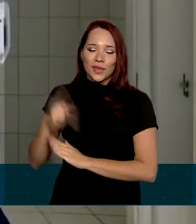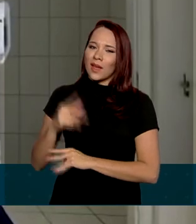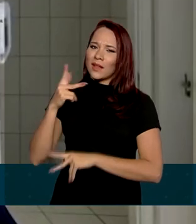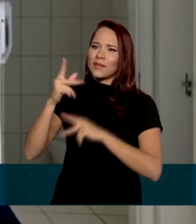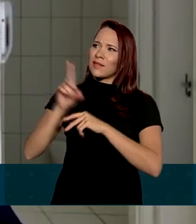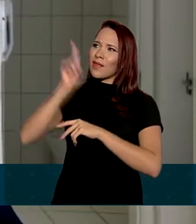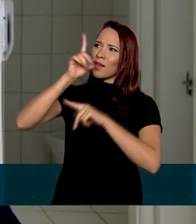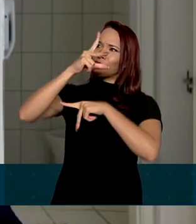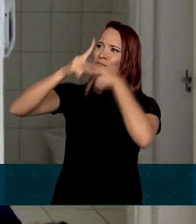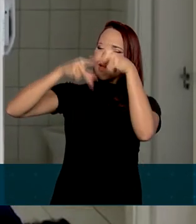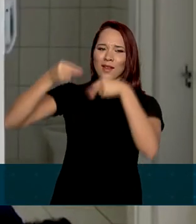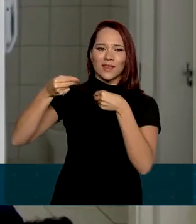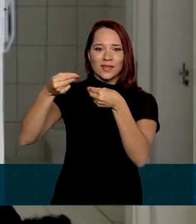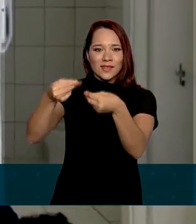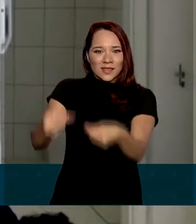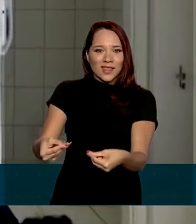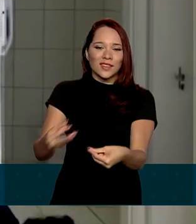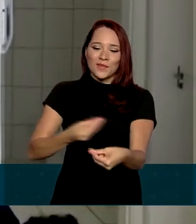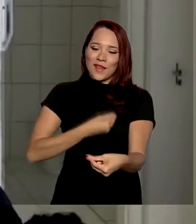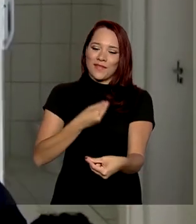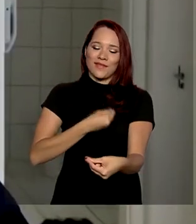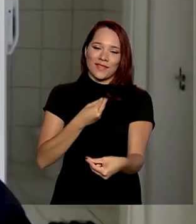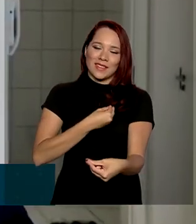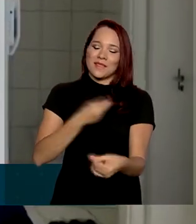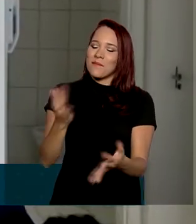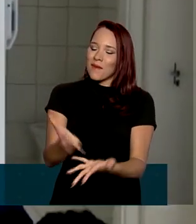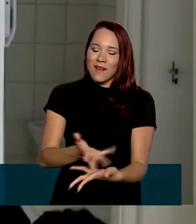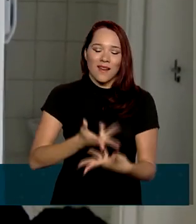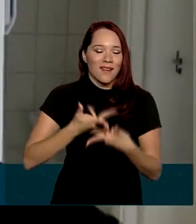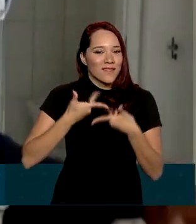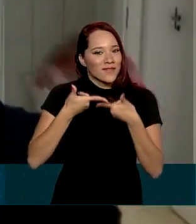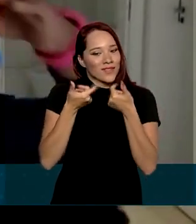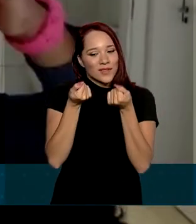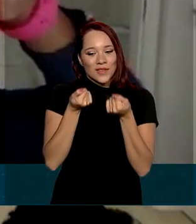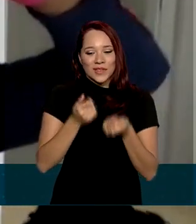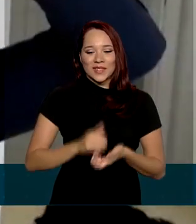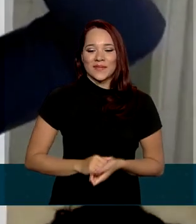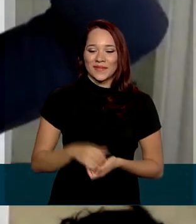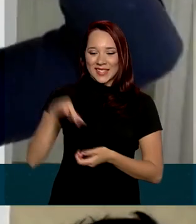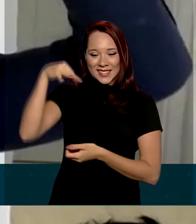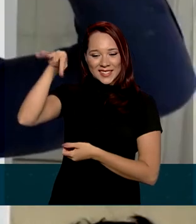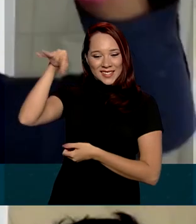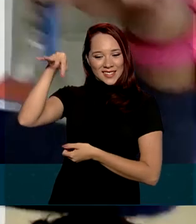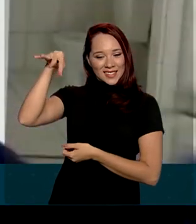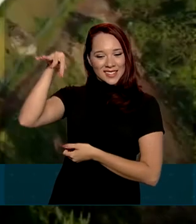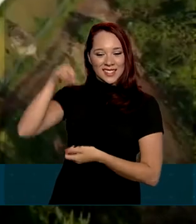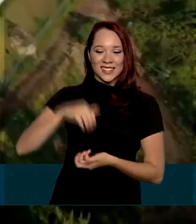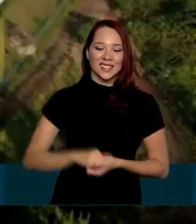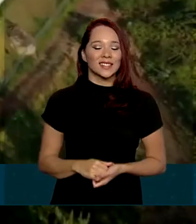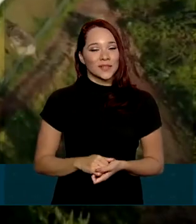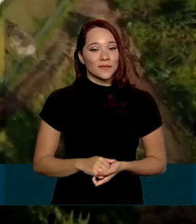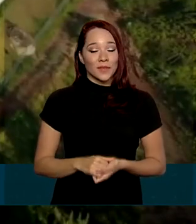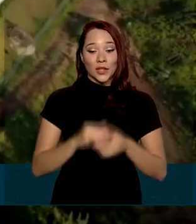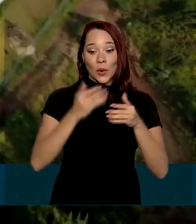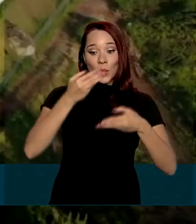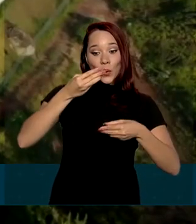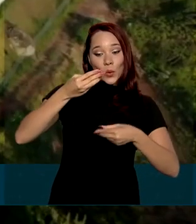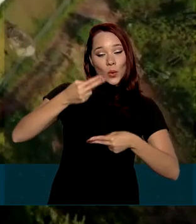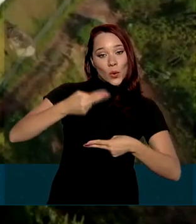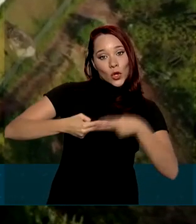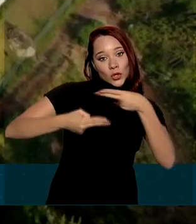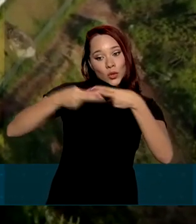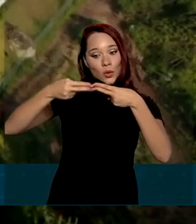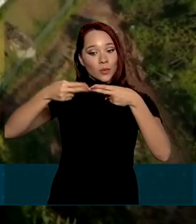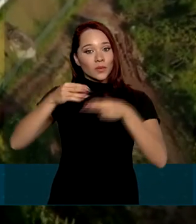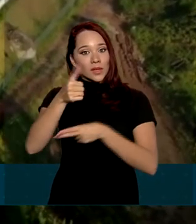de Deus, né? Para a nossa vida. Maravilhoso, ótimo. Minha mãe de casa está aqui. O condomínio tem 15